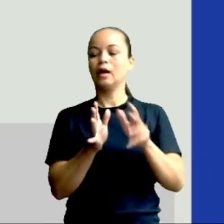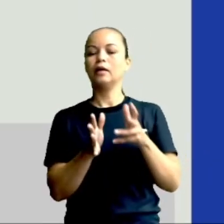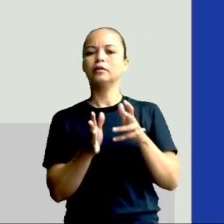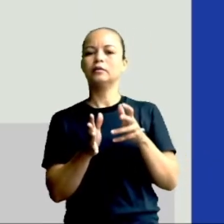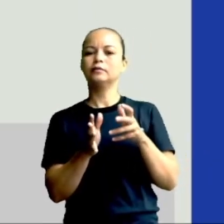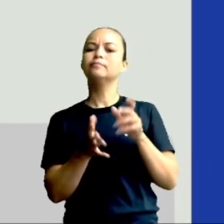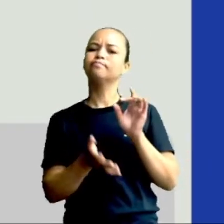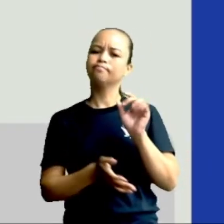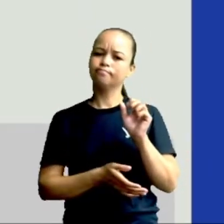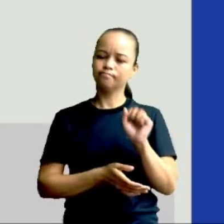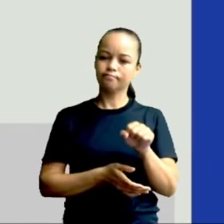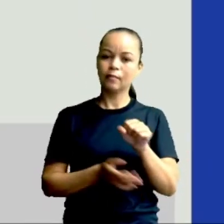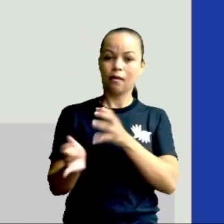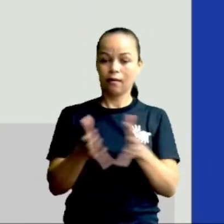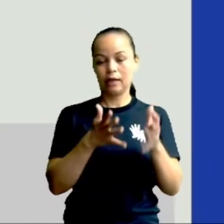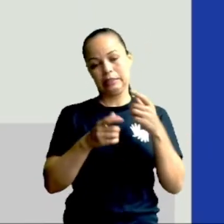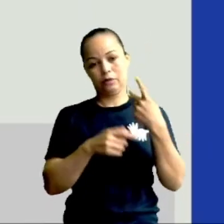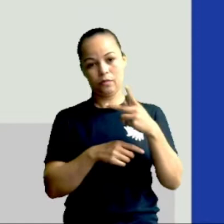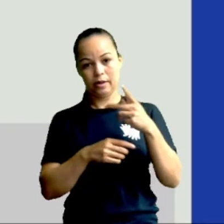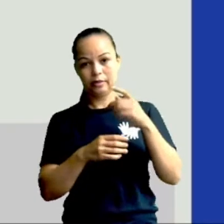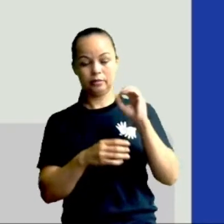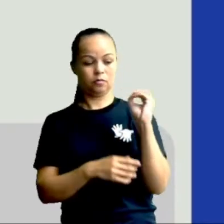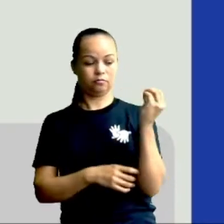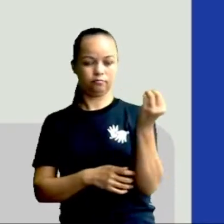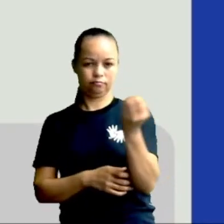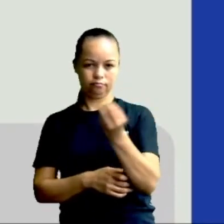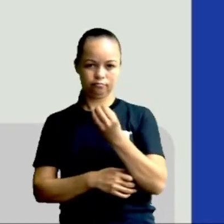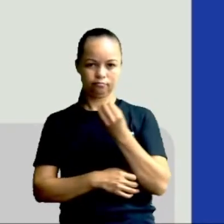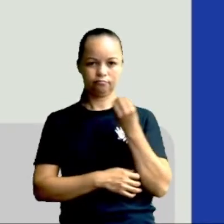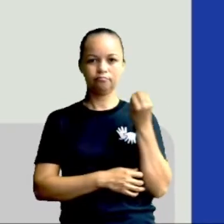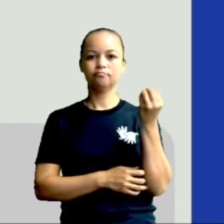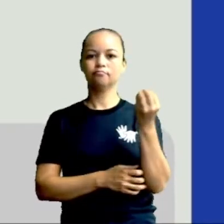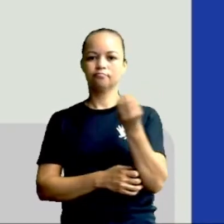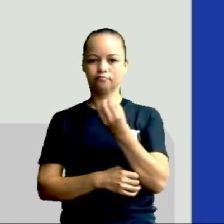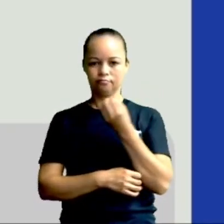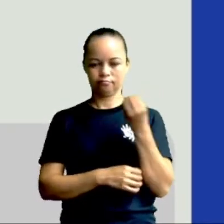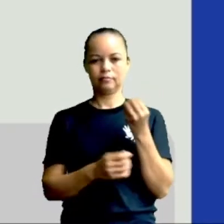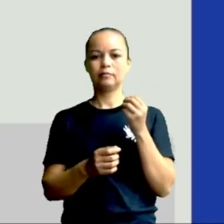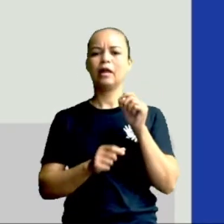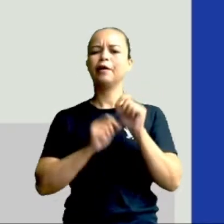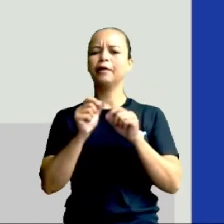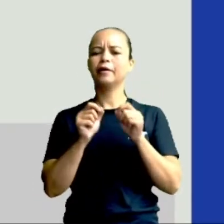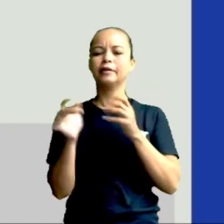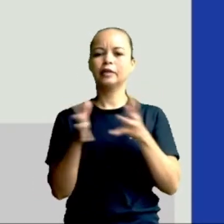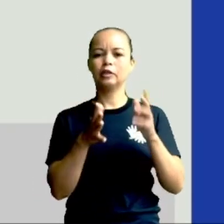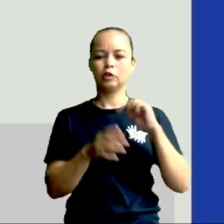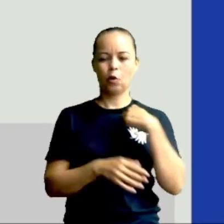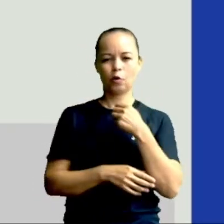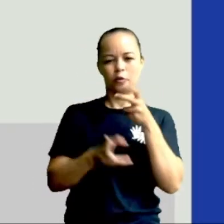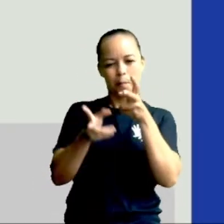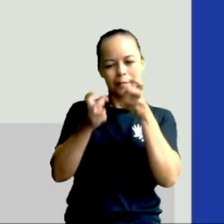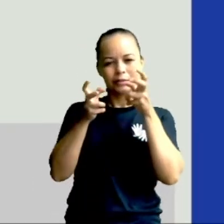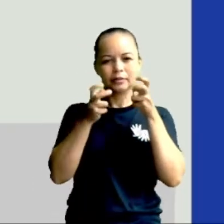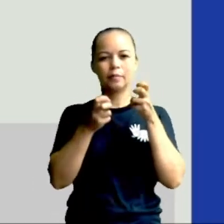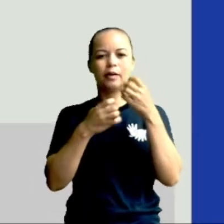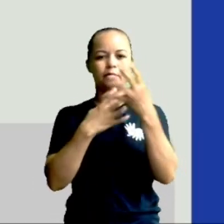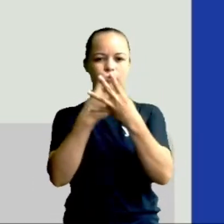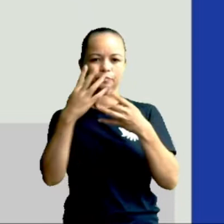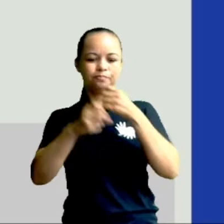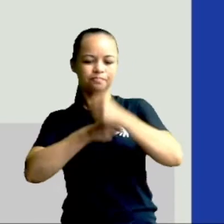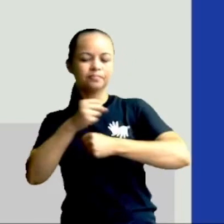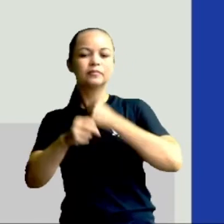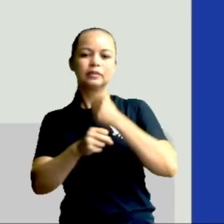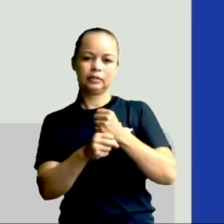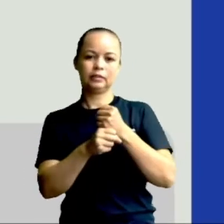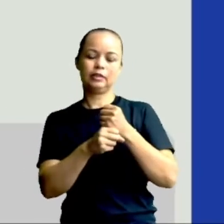justamente, esse movimento de translação que a Terra faz é que a gente consegue perceber as estações do ano,